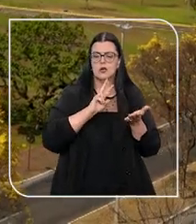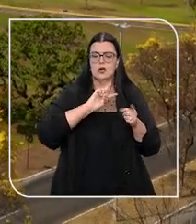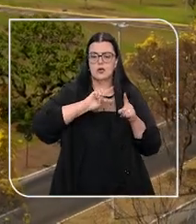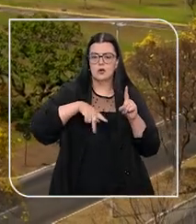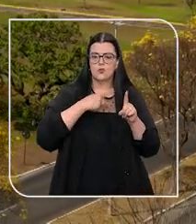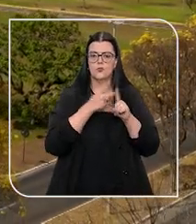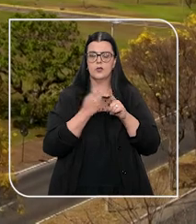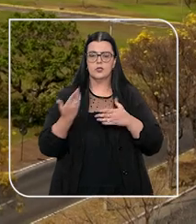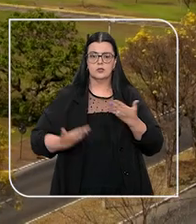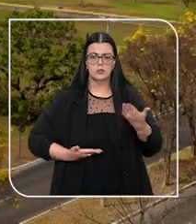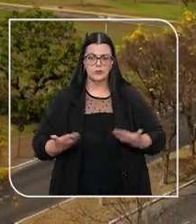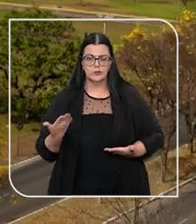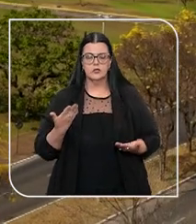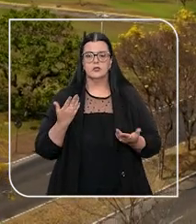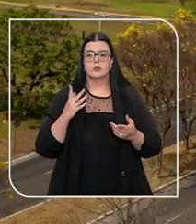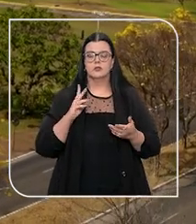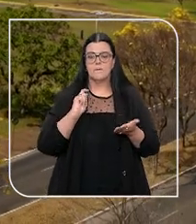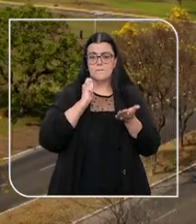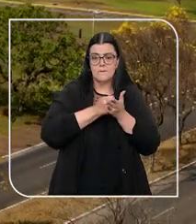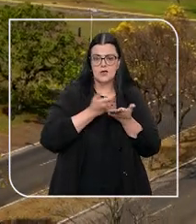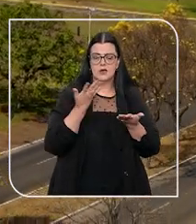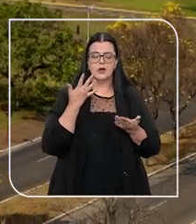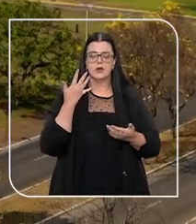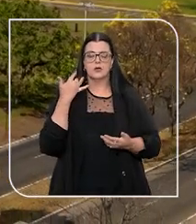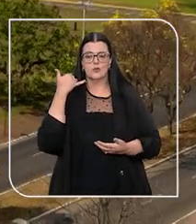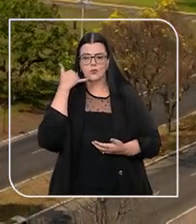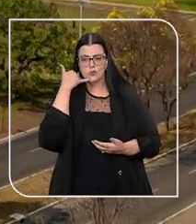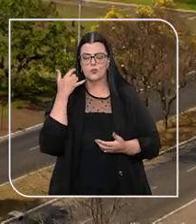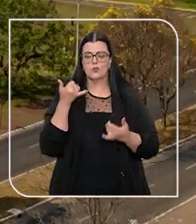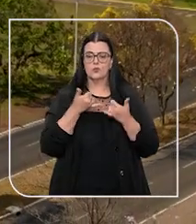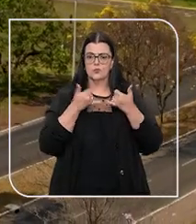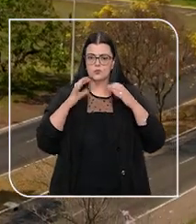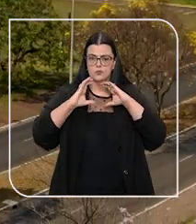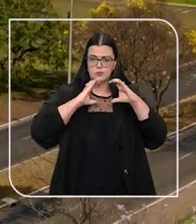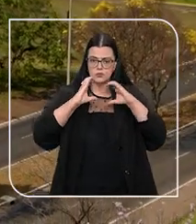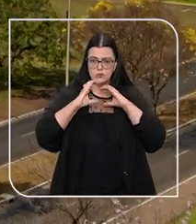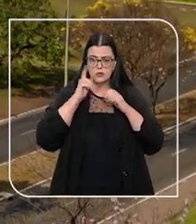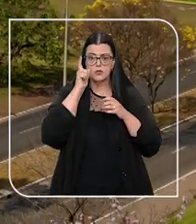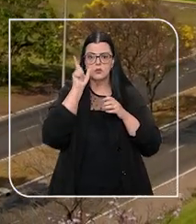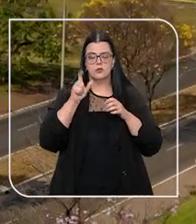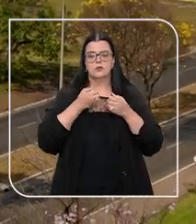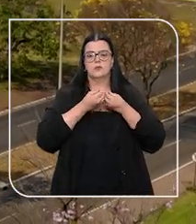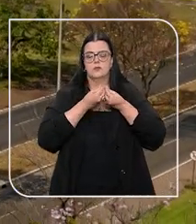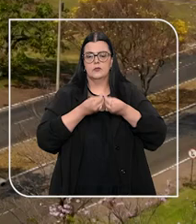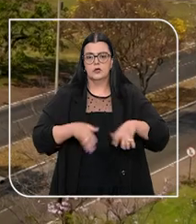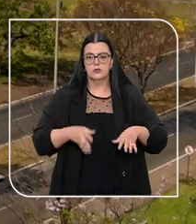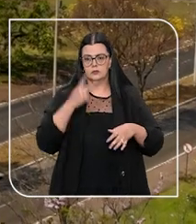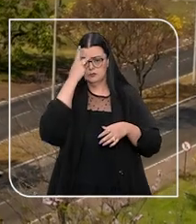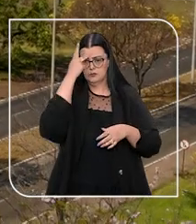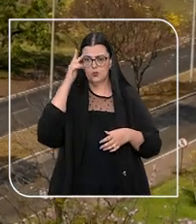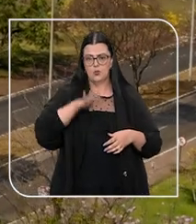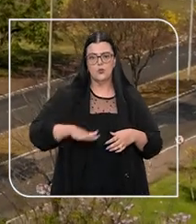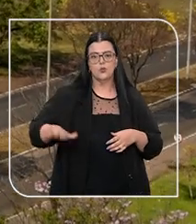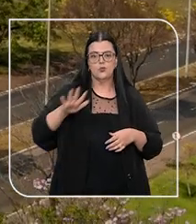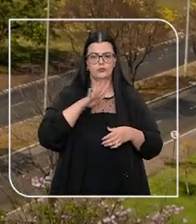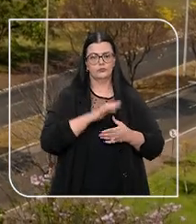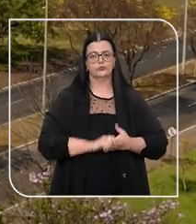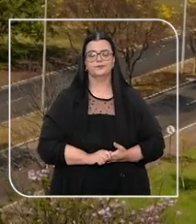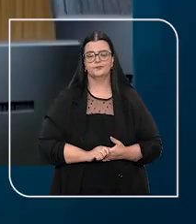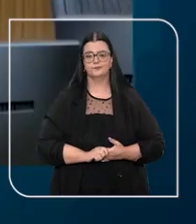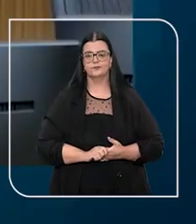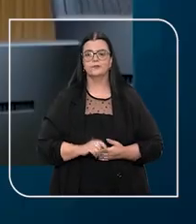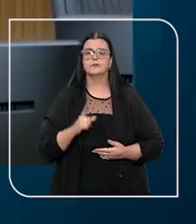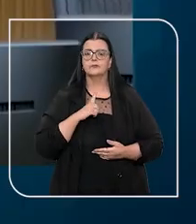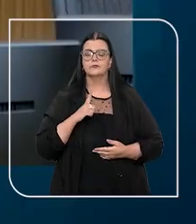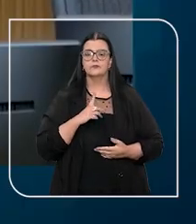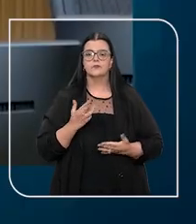aumentaria os preços dos serviços de telecomunicações e, em última instância, prejudicaria os interesses da população como um todo.